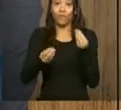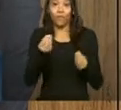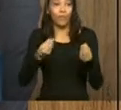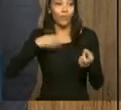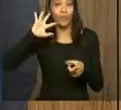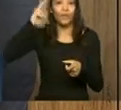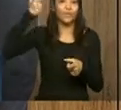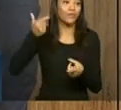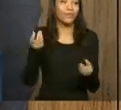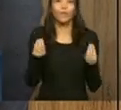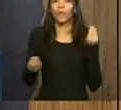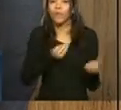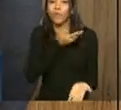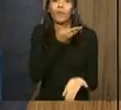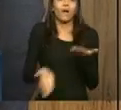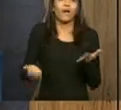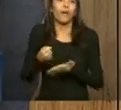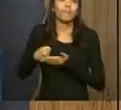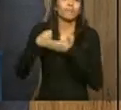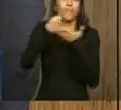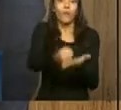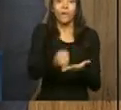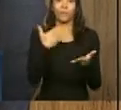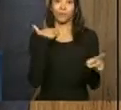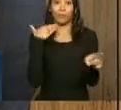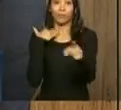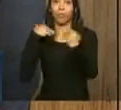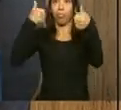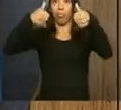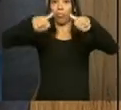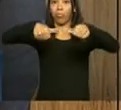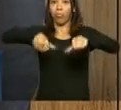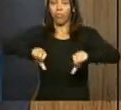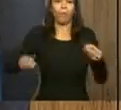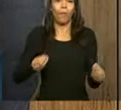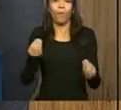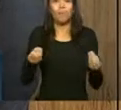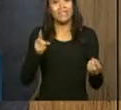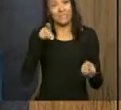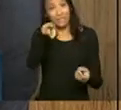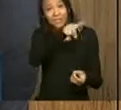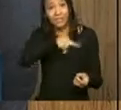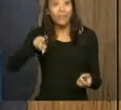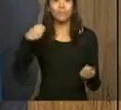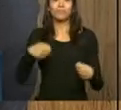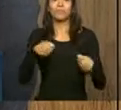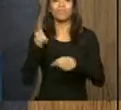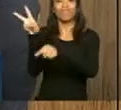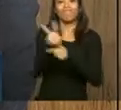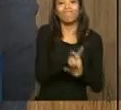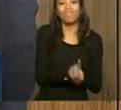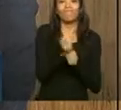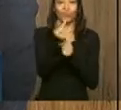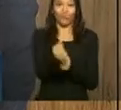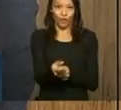para cobrir as perdas dos bancos sem que eles tenham que aceder a recursos públicos